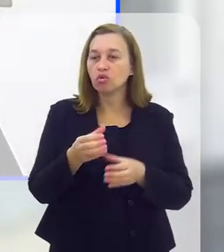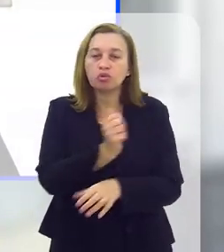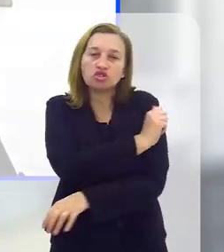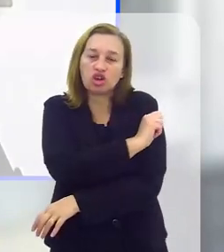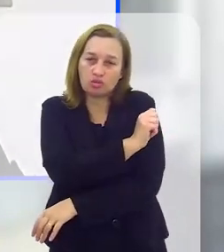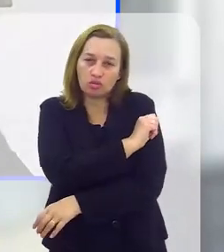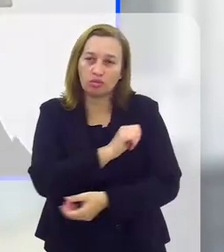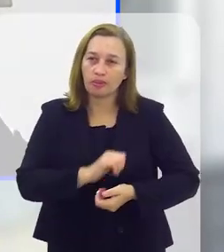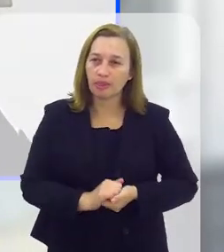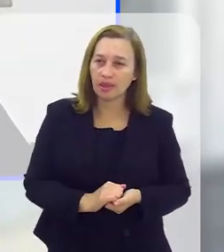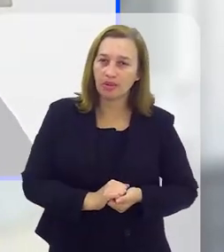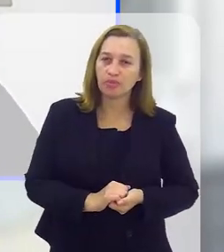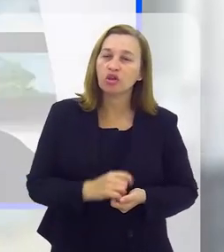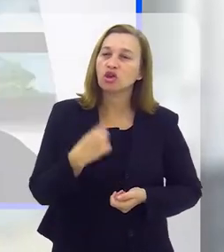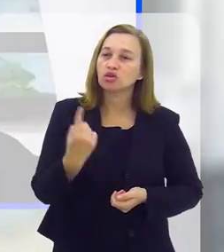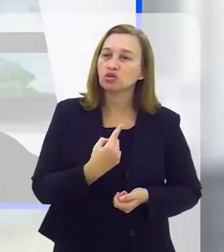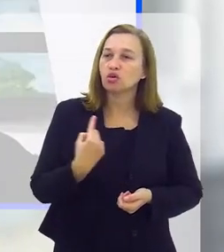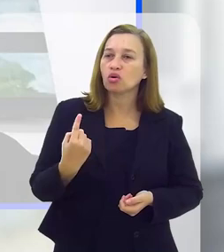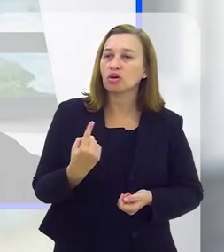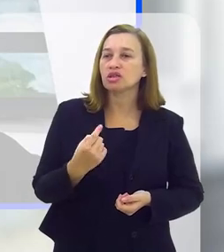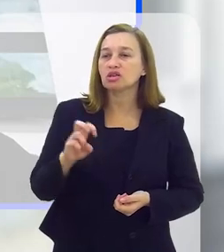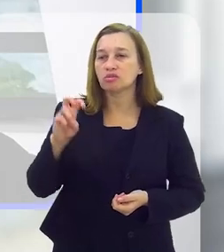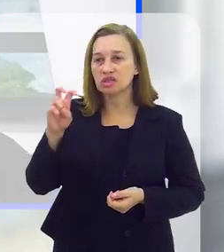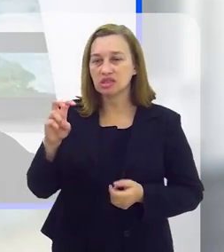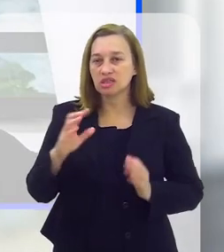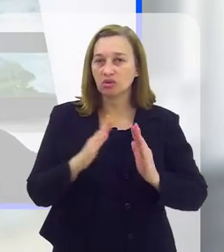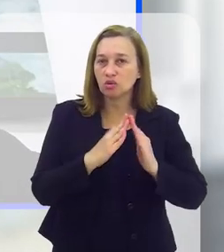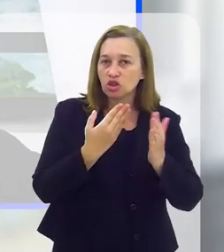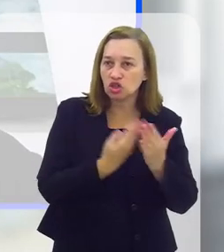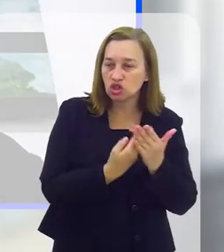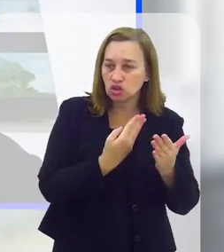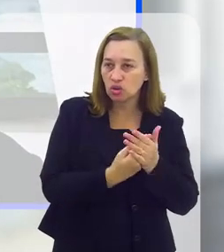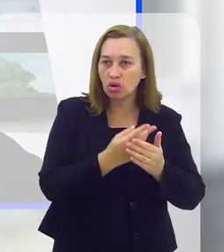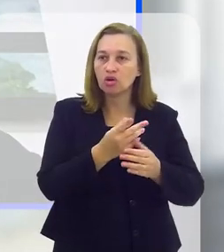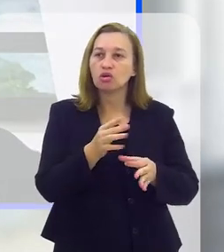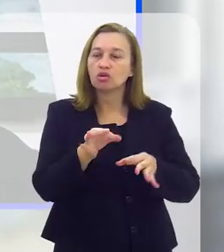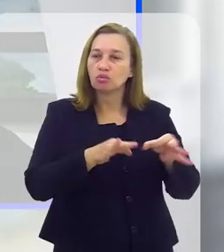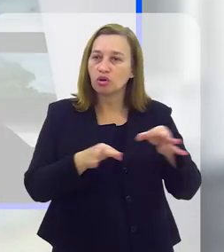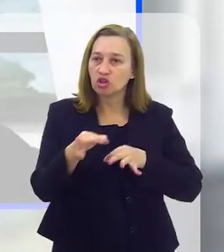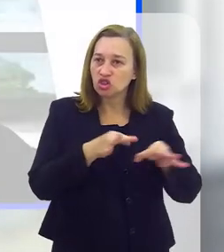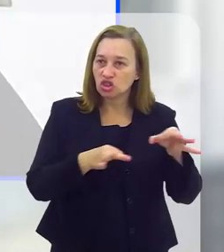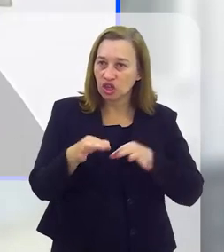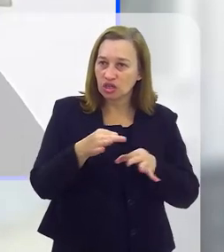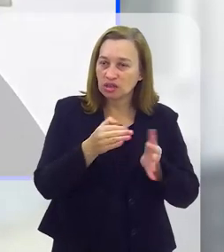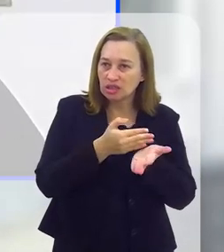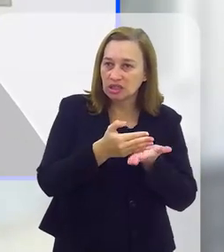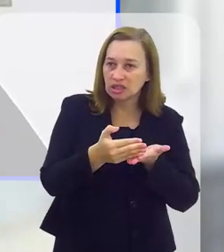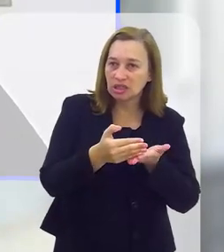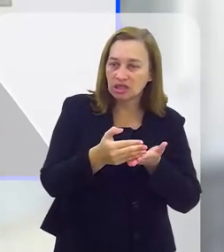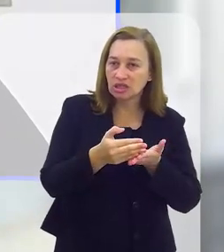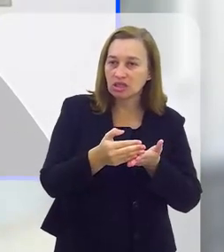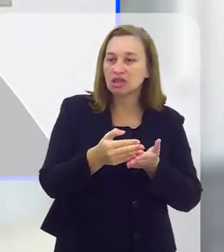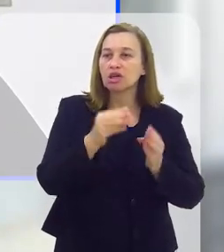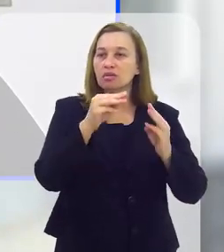alunos. Nós somos cinco escolas num projeto piloto chamado